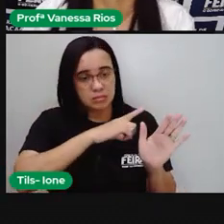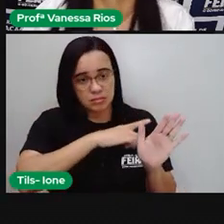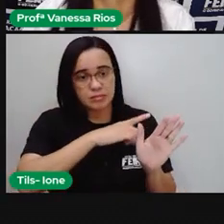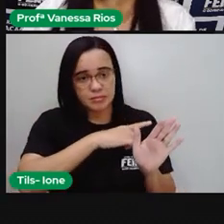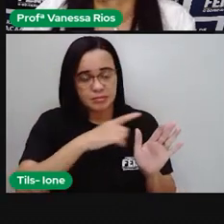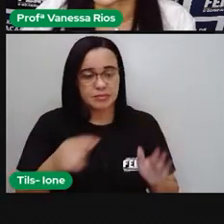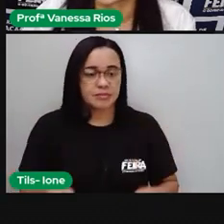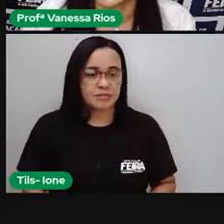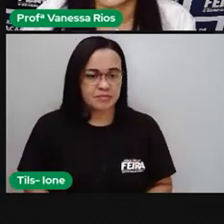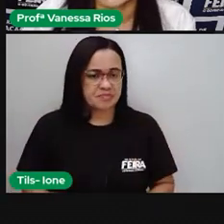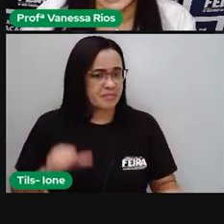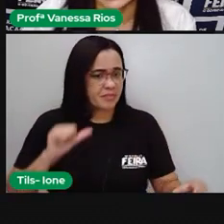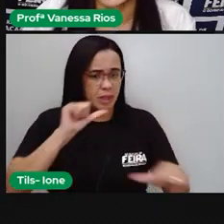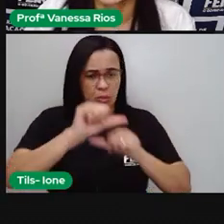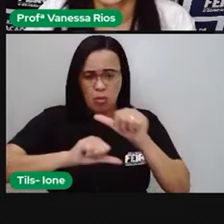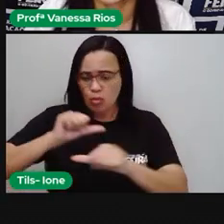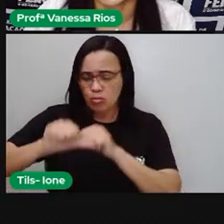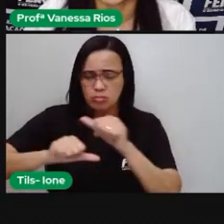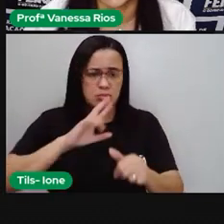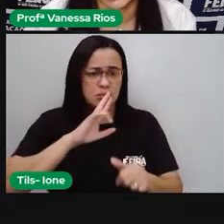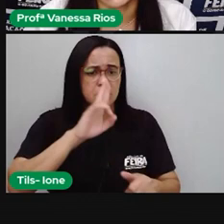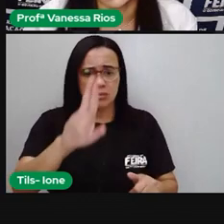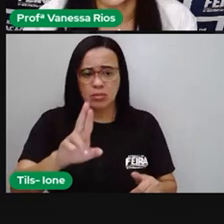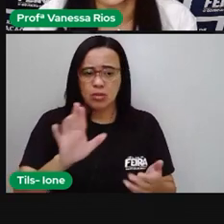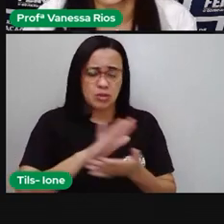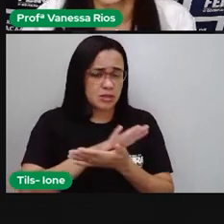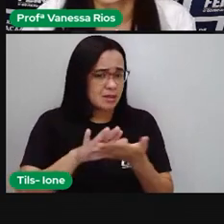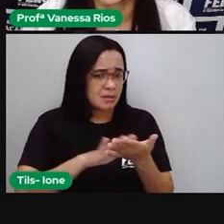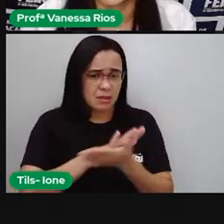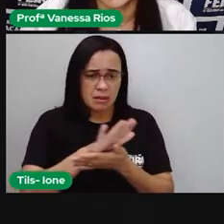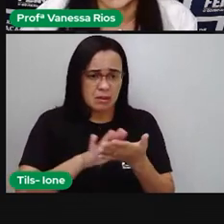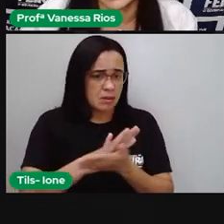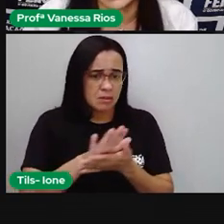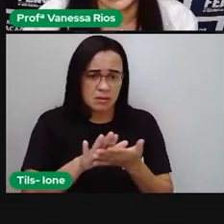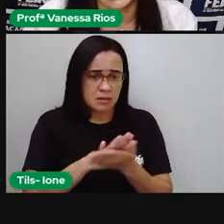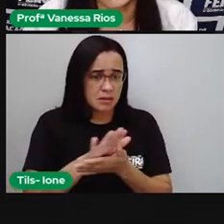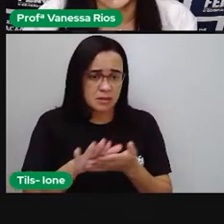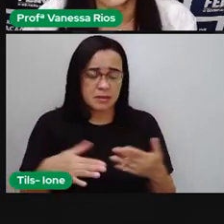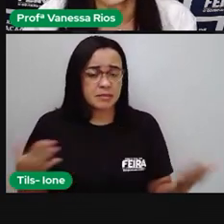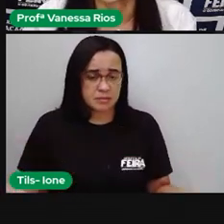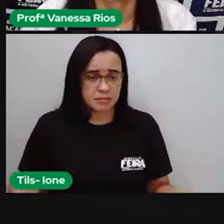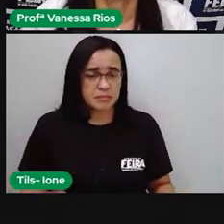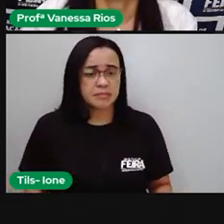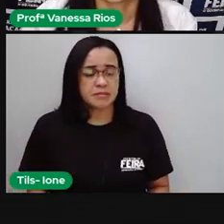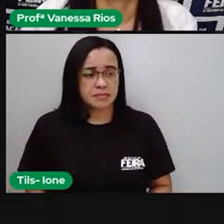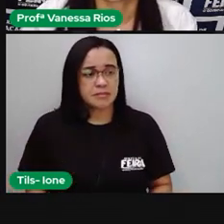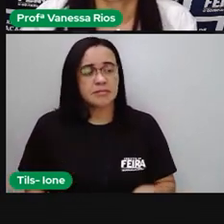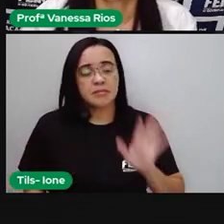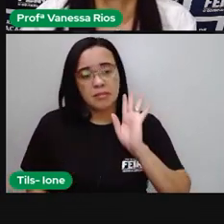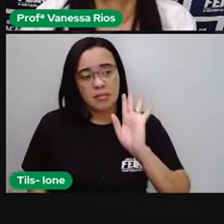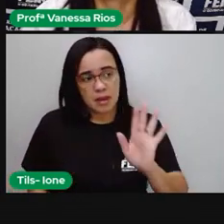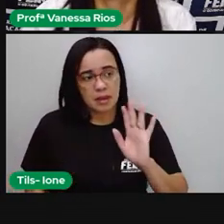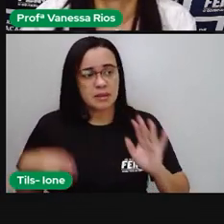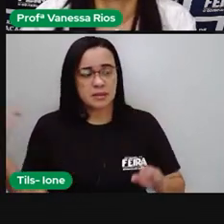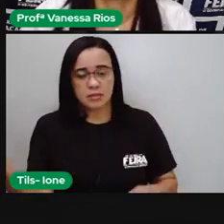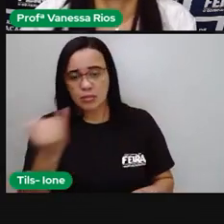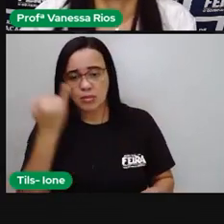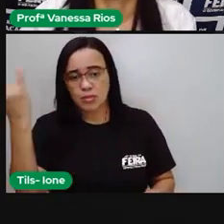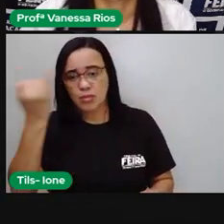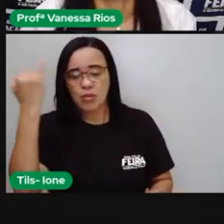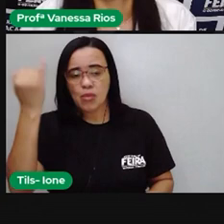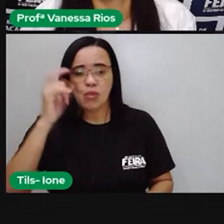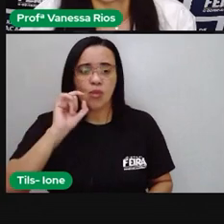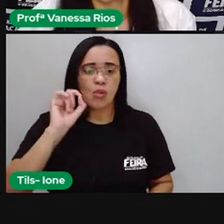que não vai influenciar no resultado, porque o 0 no caso na adição ele não vai representar nenhum valor, mas é importante, né,